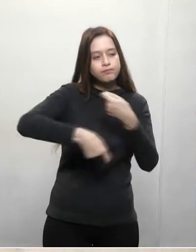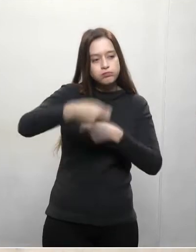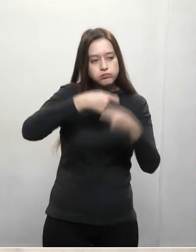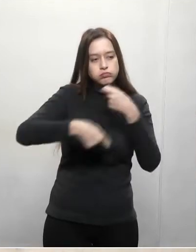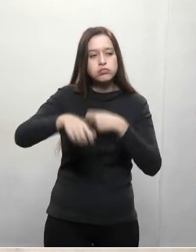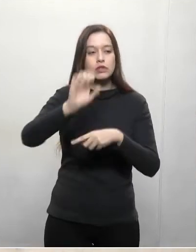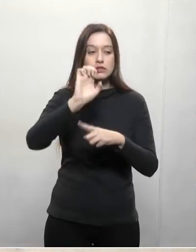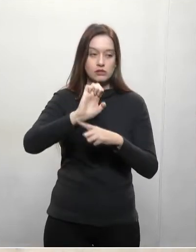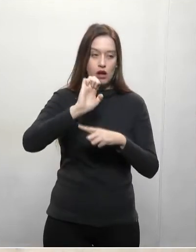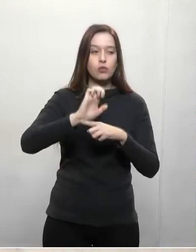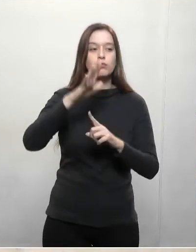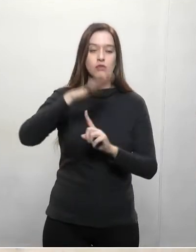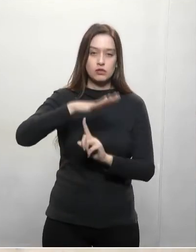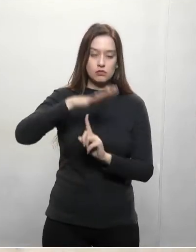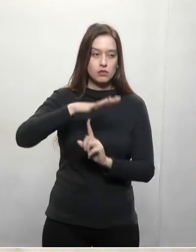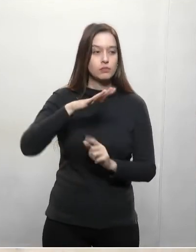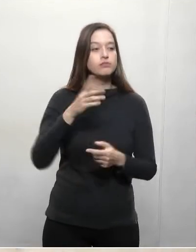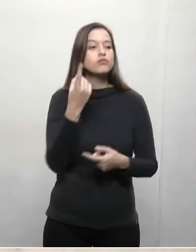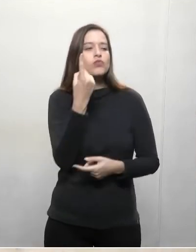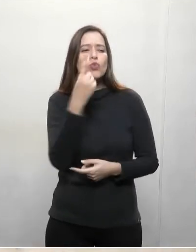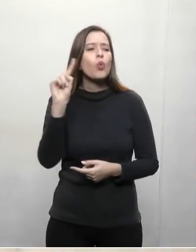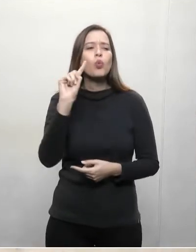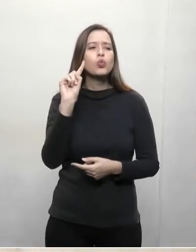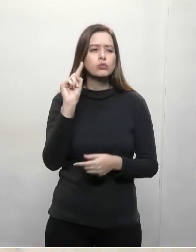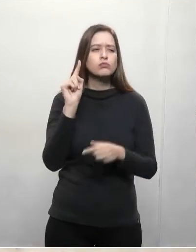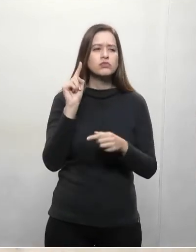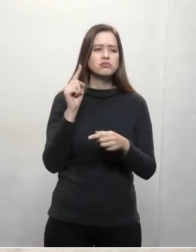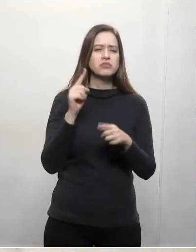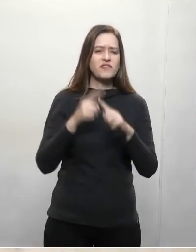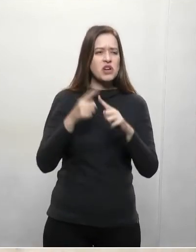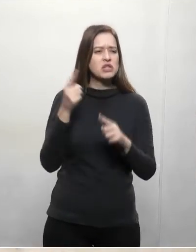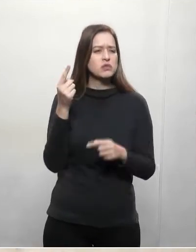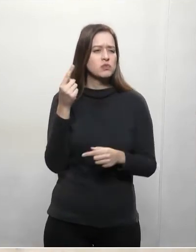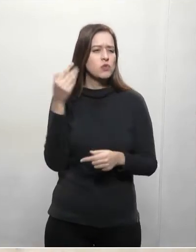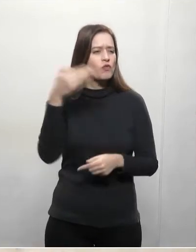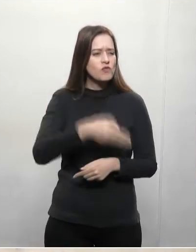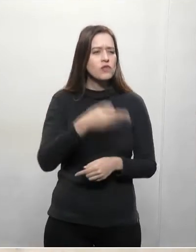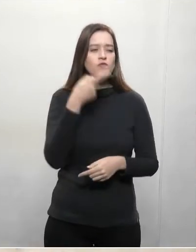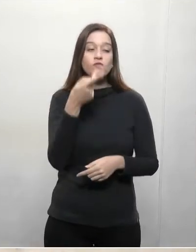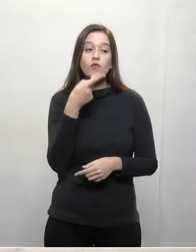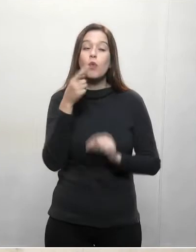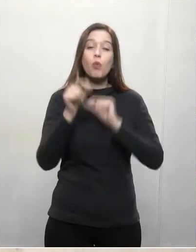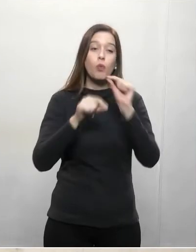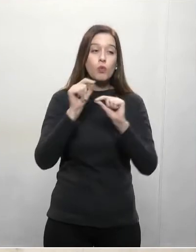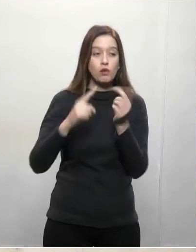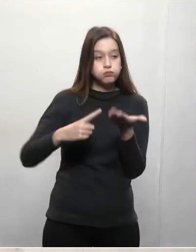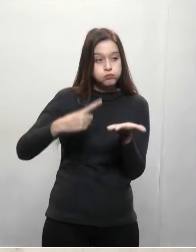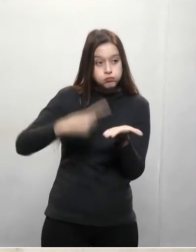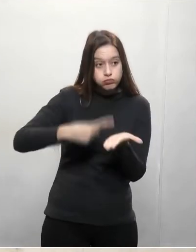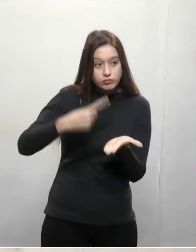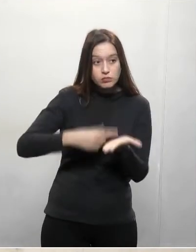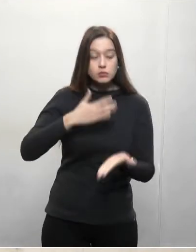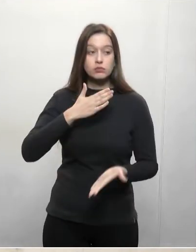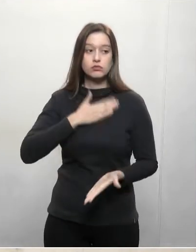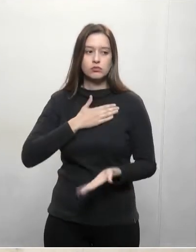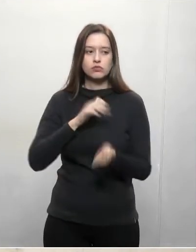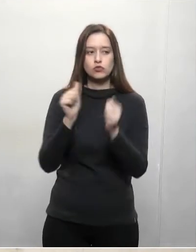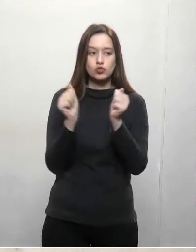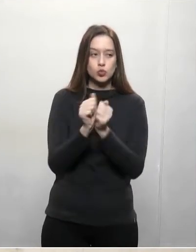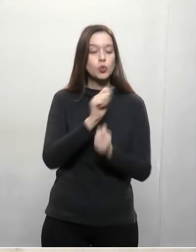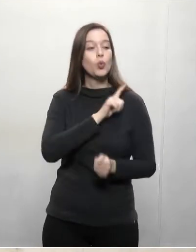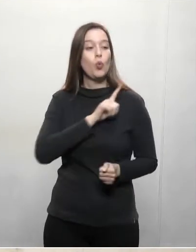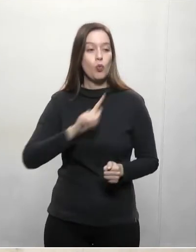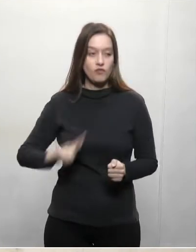eu estive aqui, eu falei o seguinte, o compromisso do governador e compromisso meu do governador, que o estado do